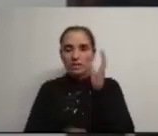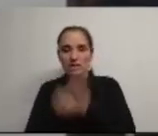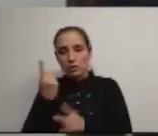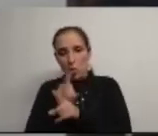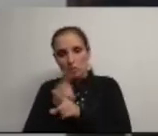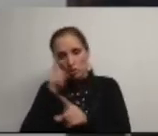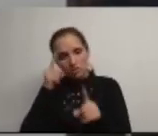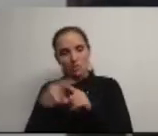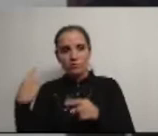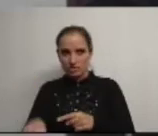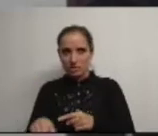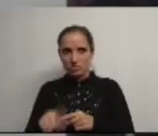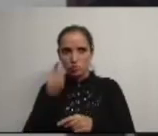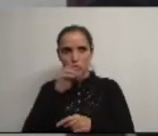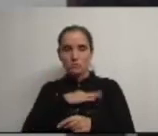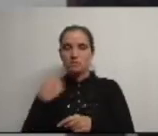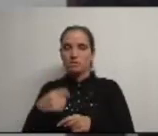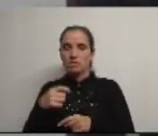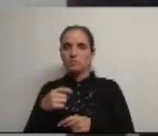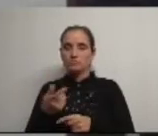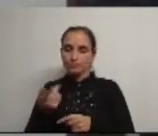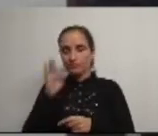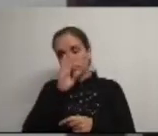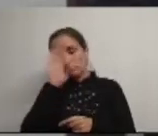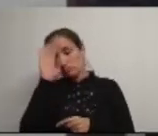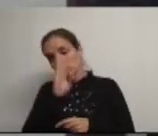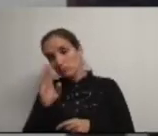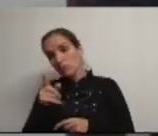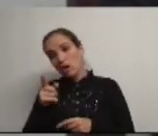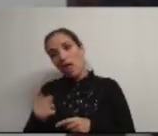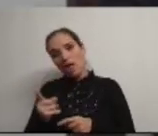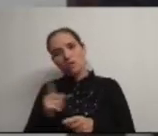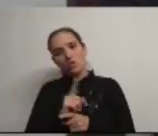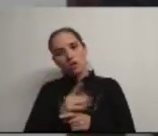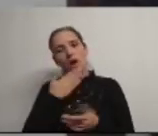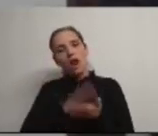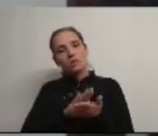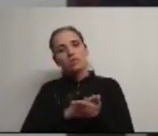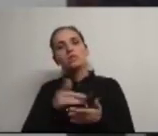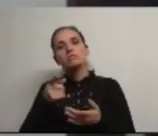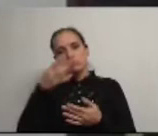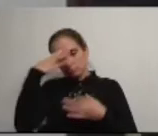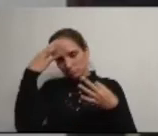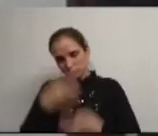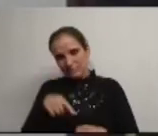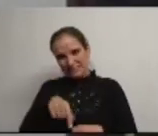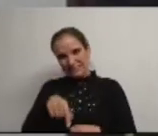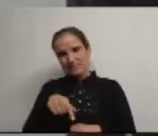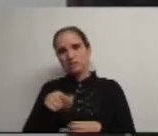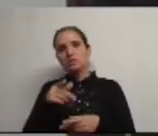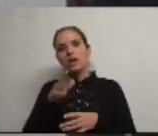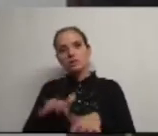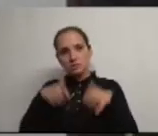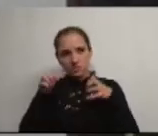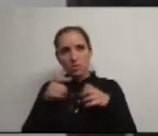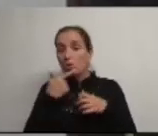têm uma finalidade o Sr. Presidente é se souber e quiser o garante a dignidade do tratamento dado a este órgão e